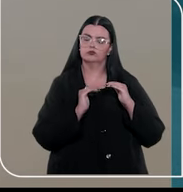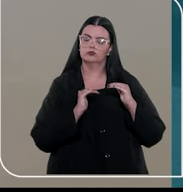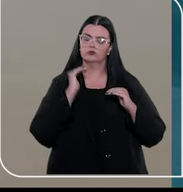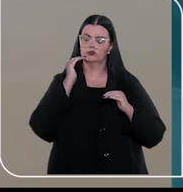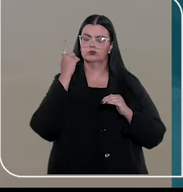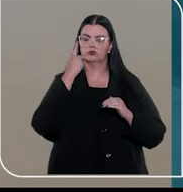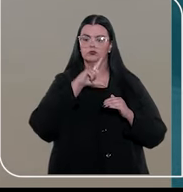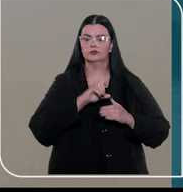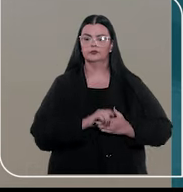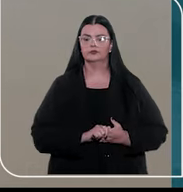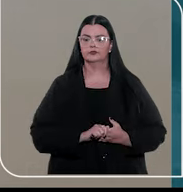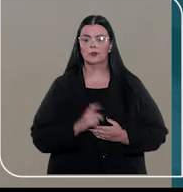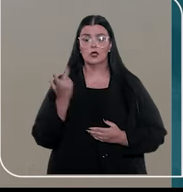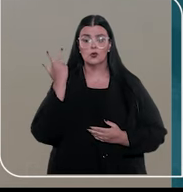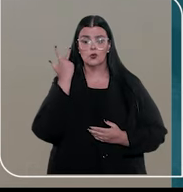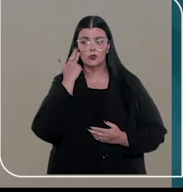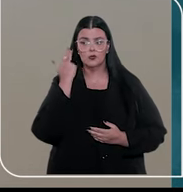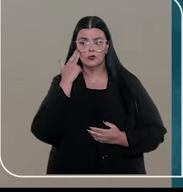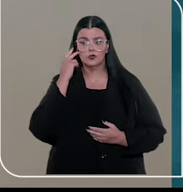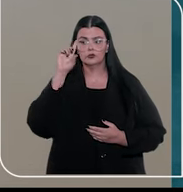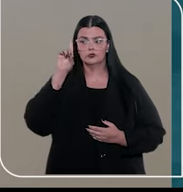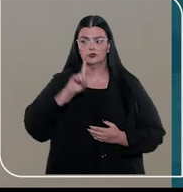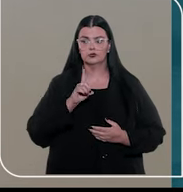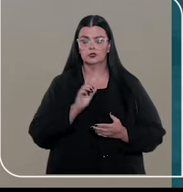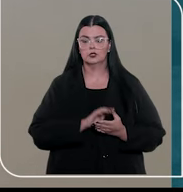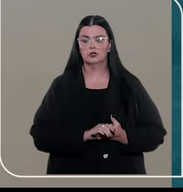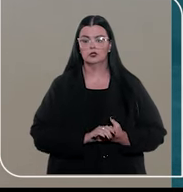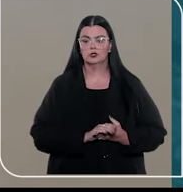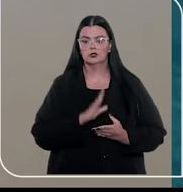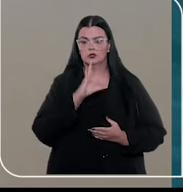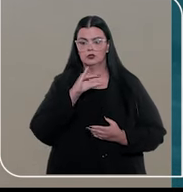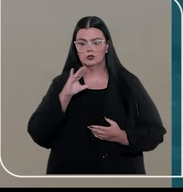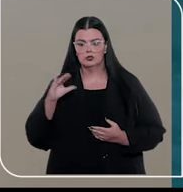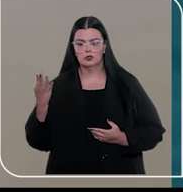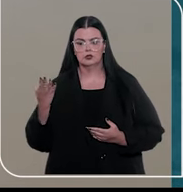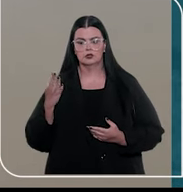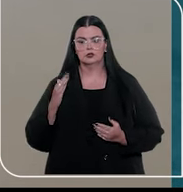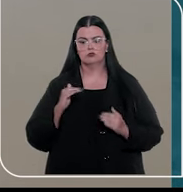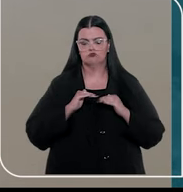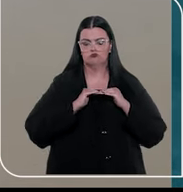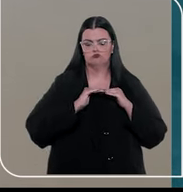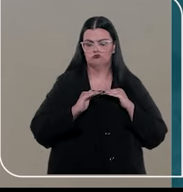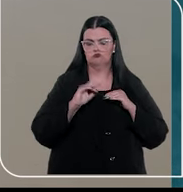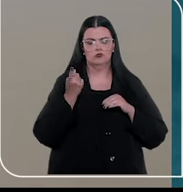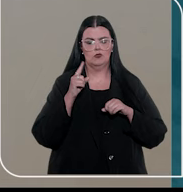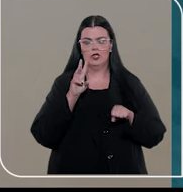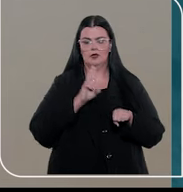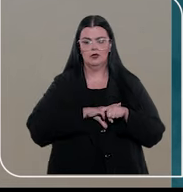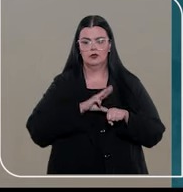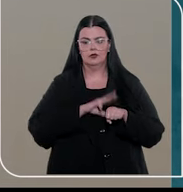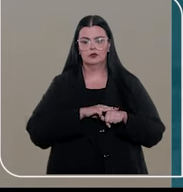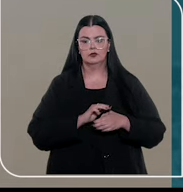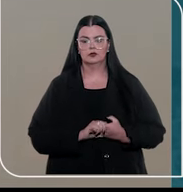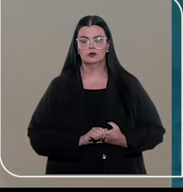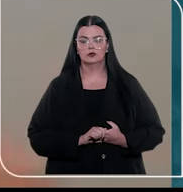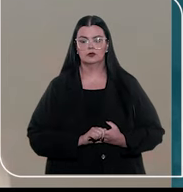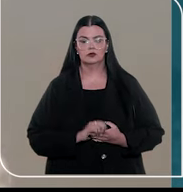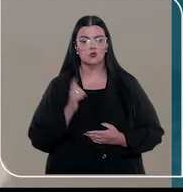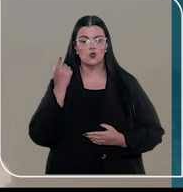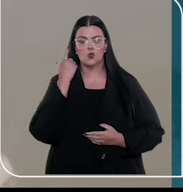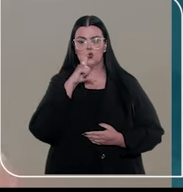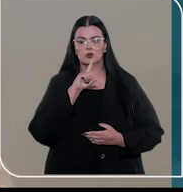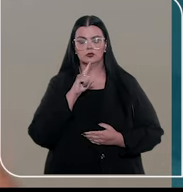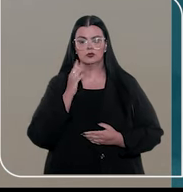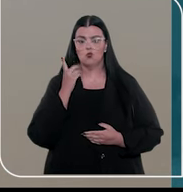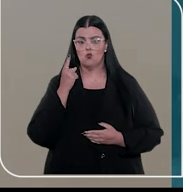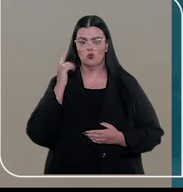para suprir essa lacuna, que é comum. O direito é uma ciência do dever ser, não é uma ciência do ser, não é matemática. A gente nunca